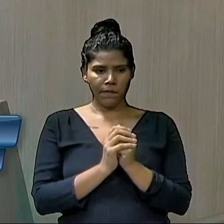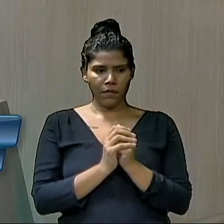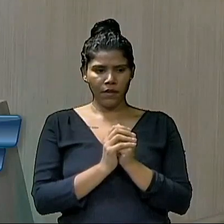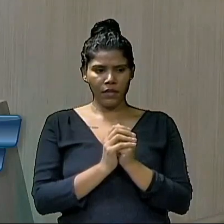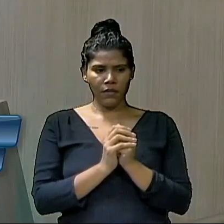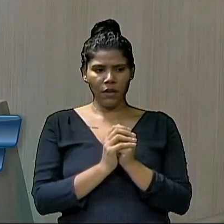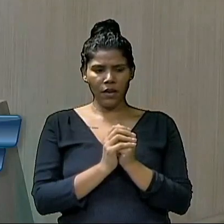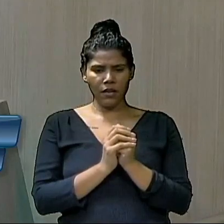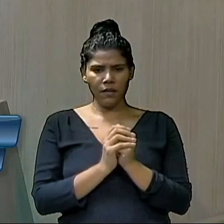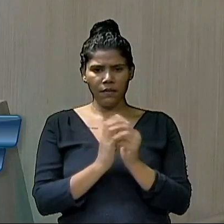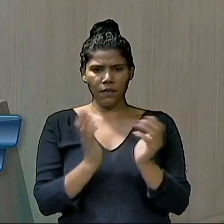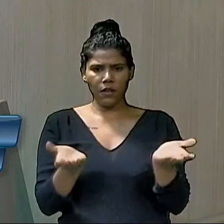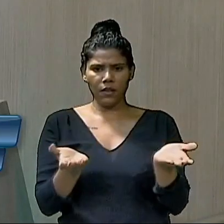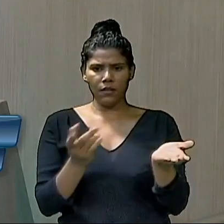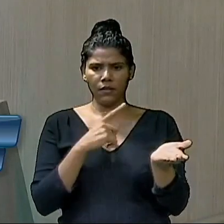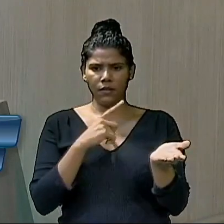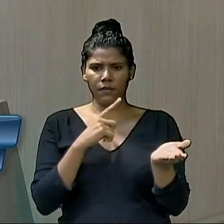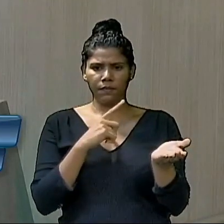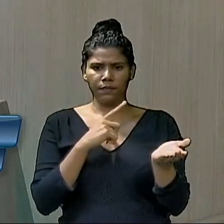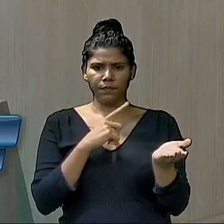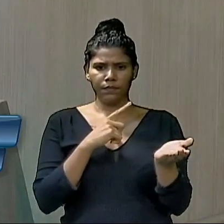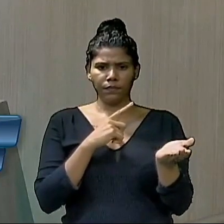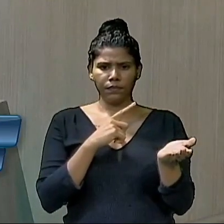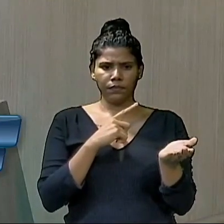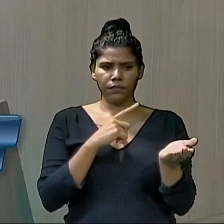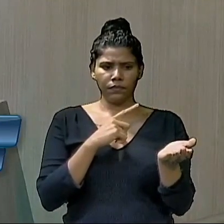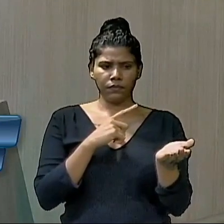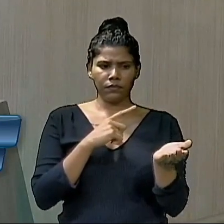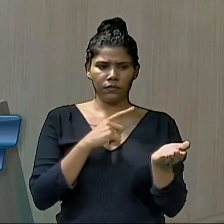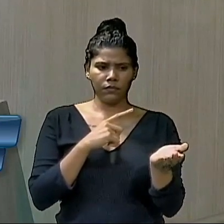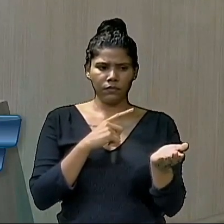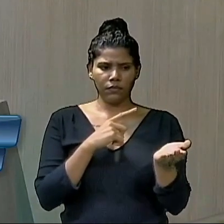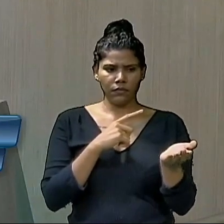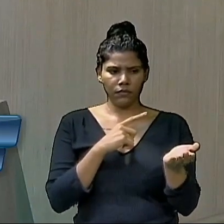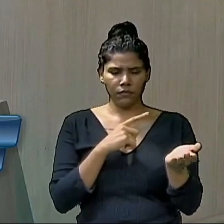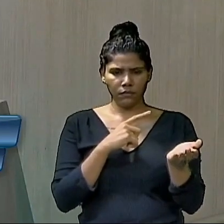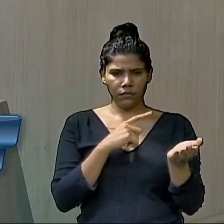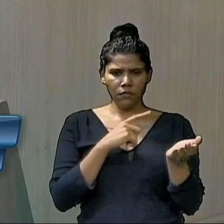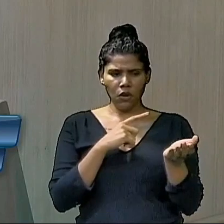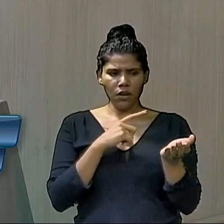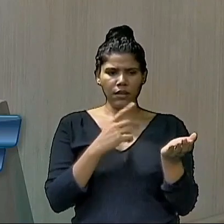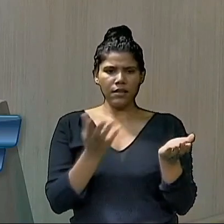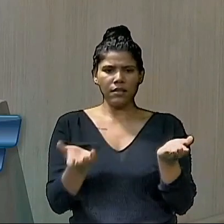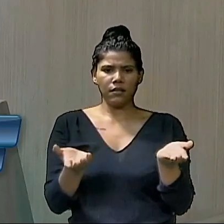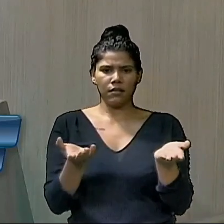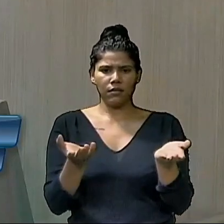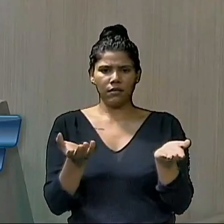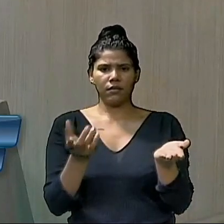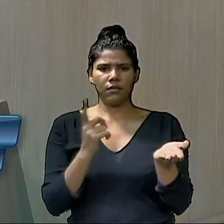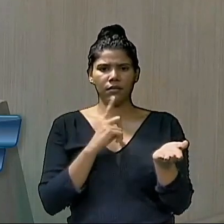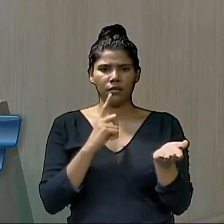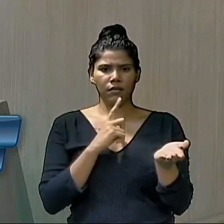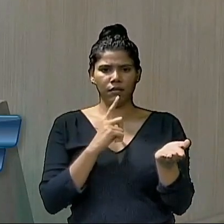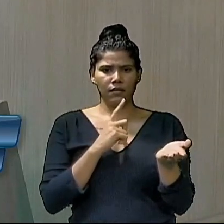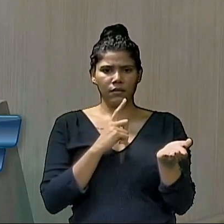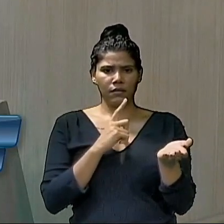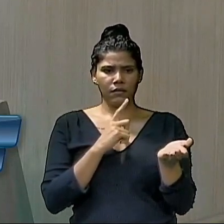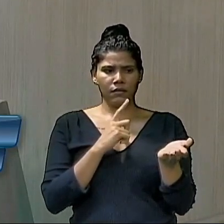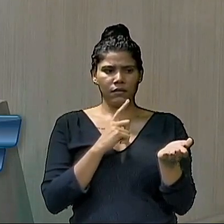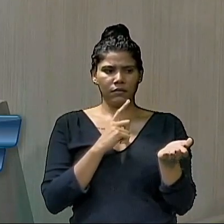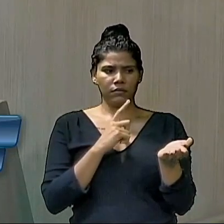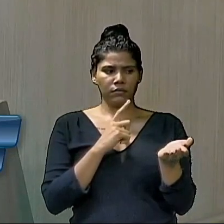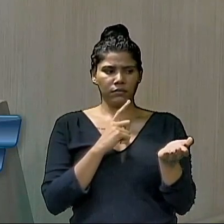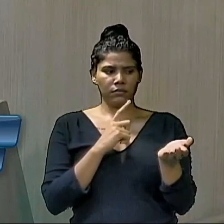estruturada com a taxa do lixo. Não é o caso de Fortaleza, que passou por vários aumentos de